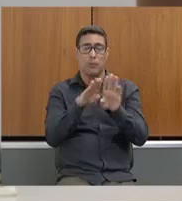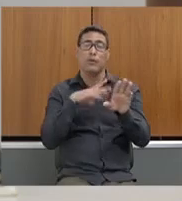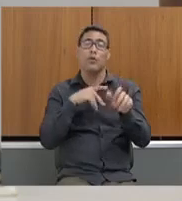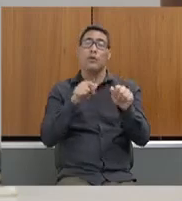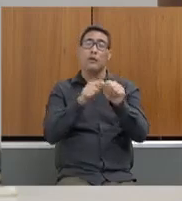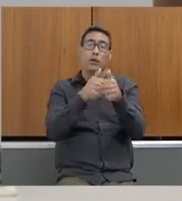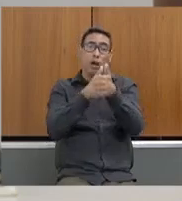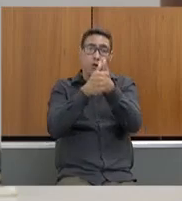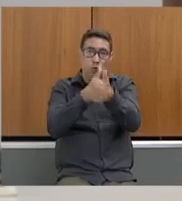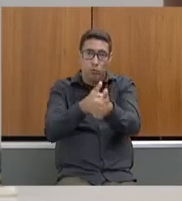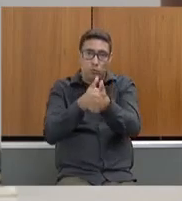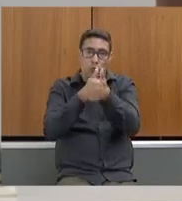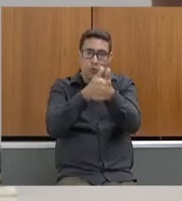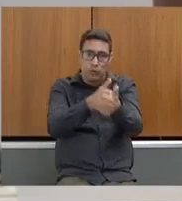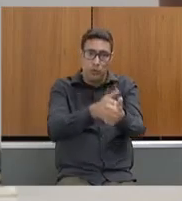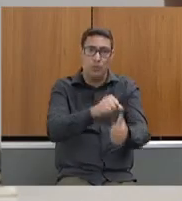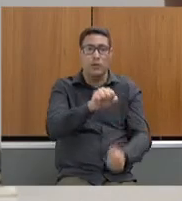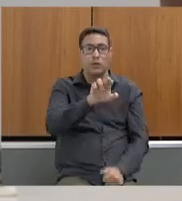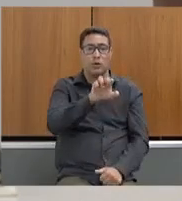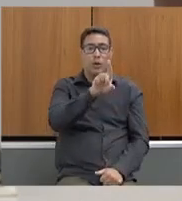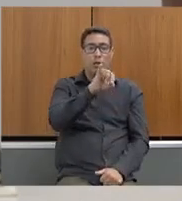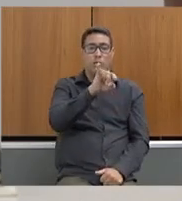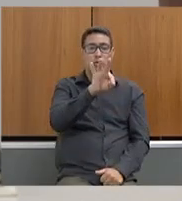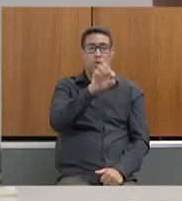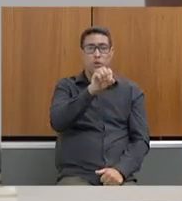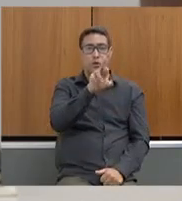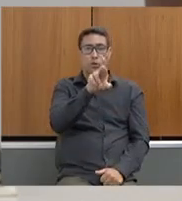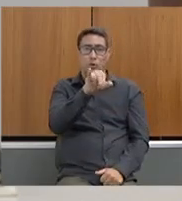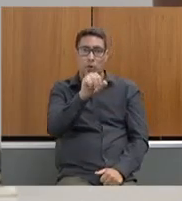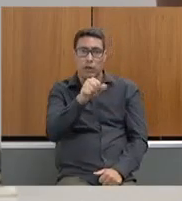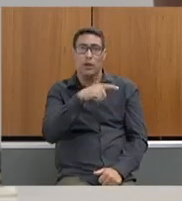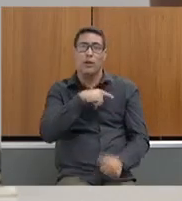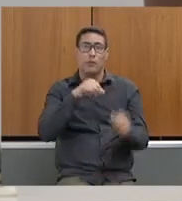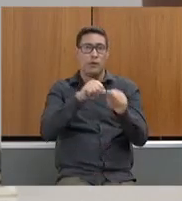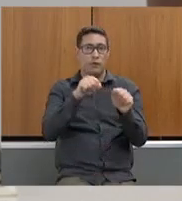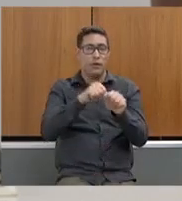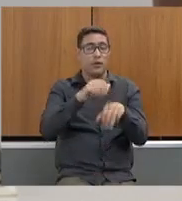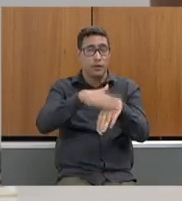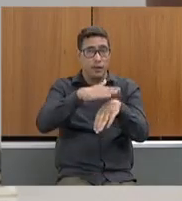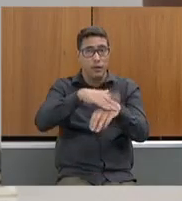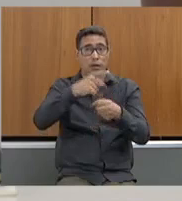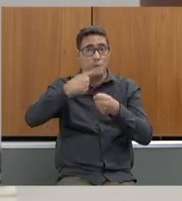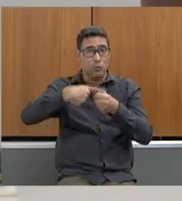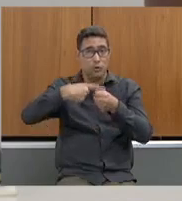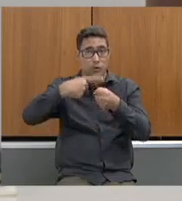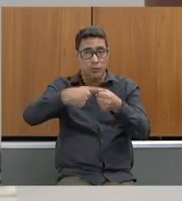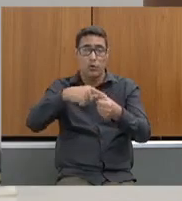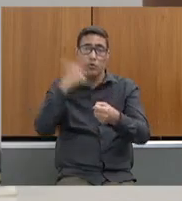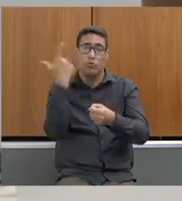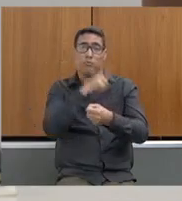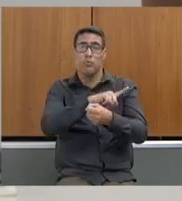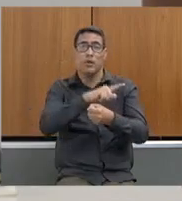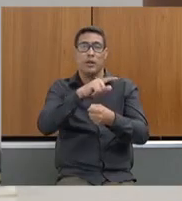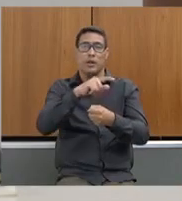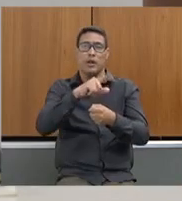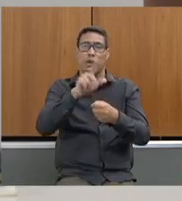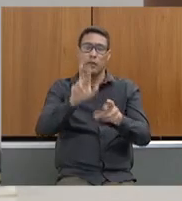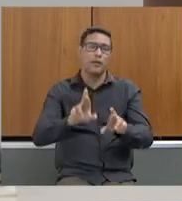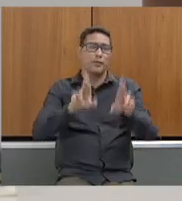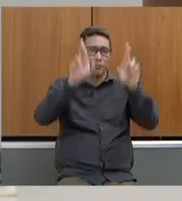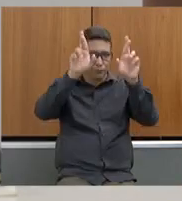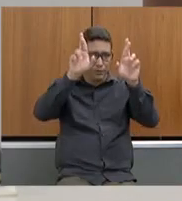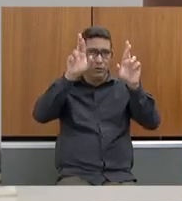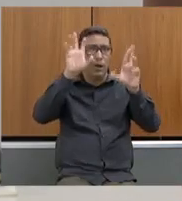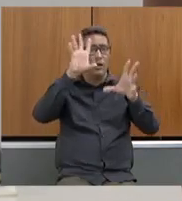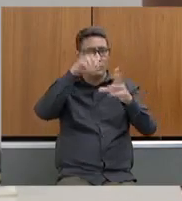seja uma auditoria preventiva para ajudar esses municípios a desempenharem esse papel da melhor